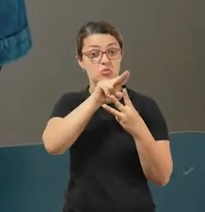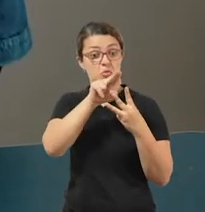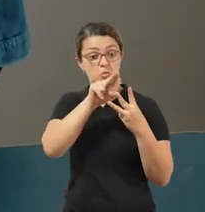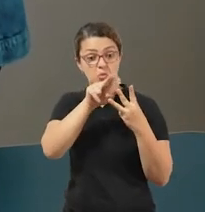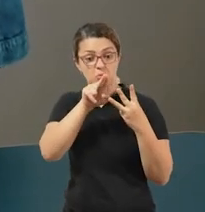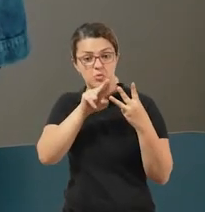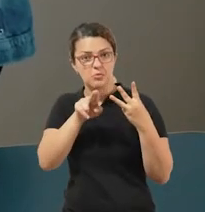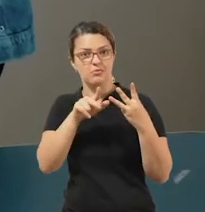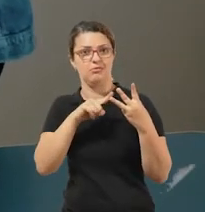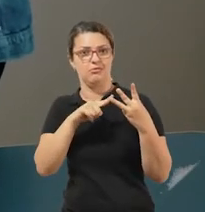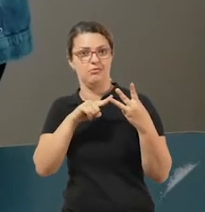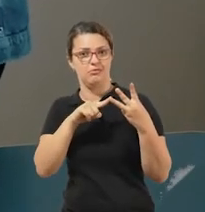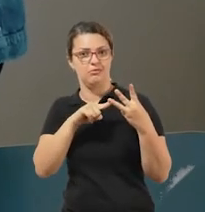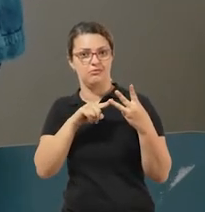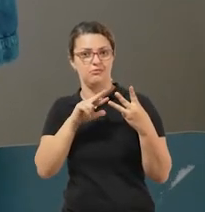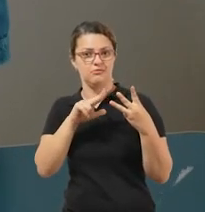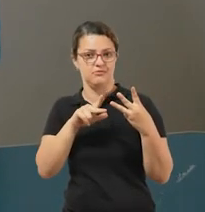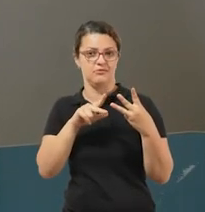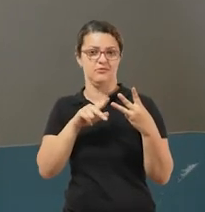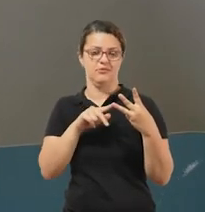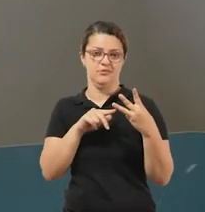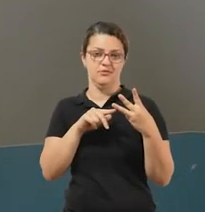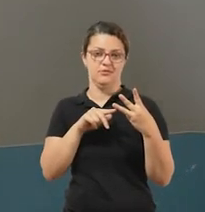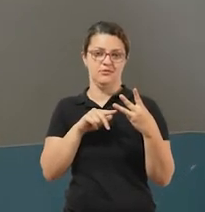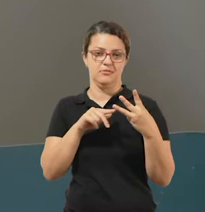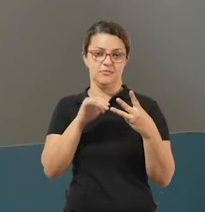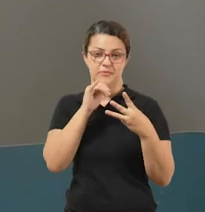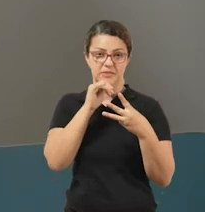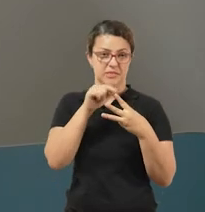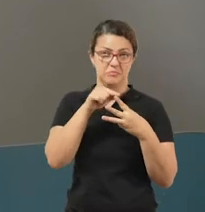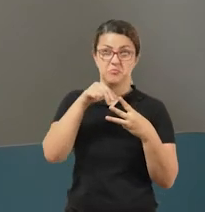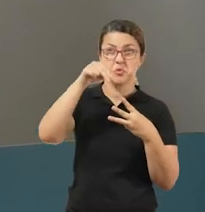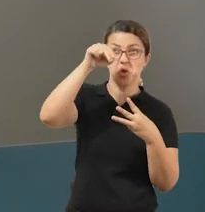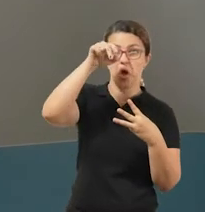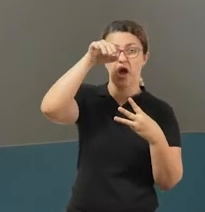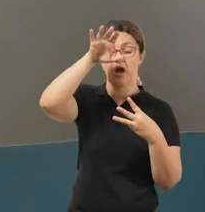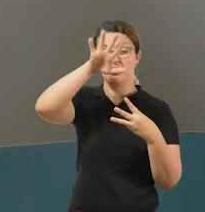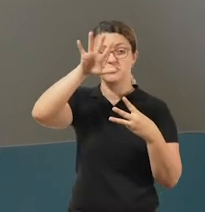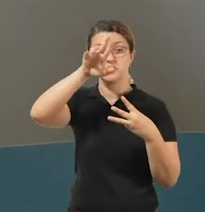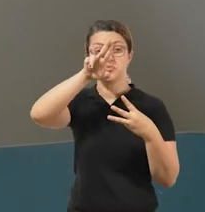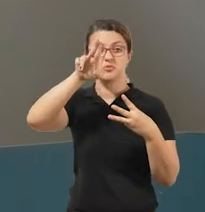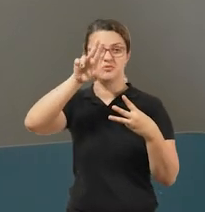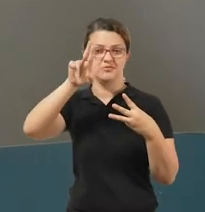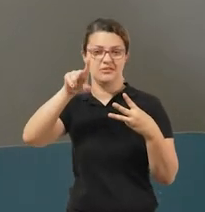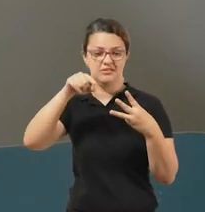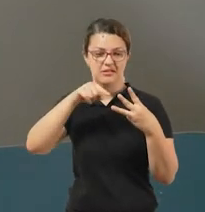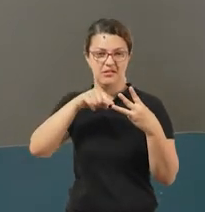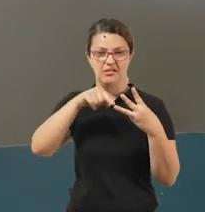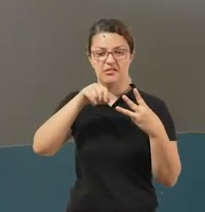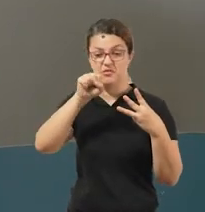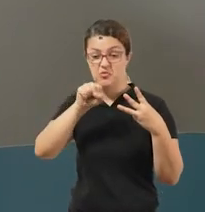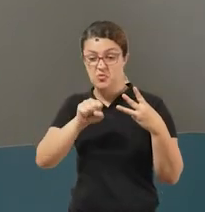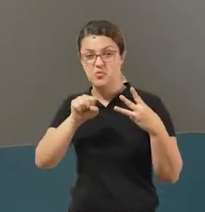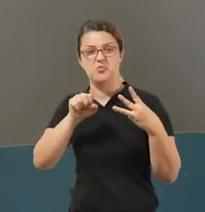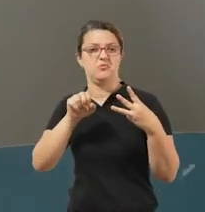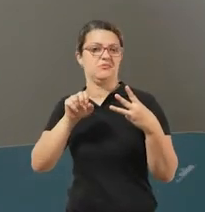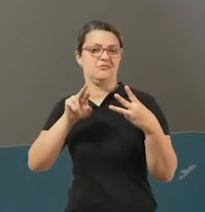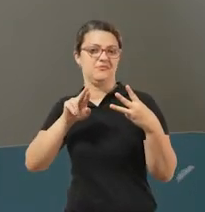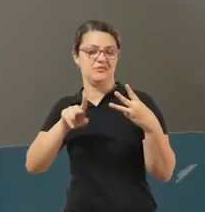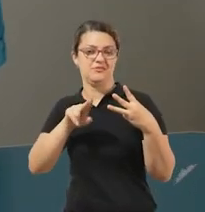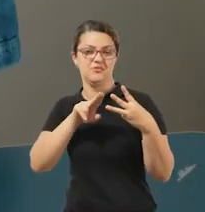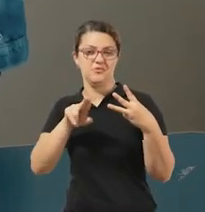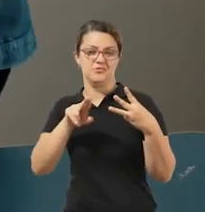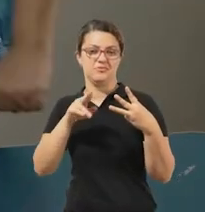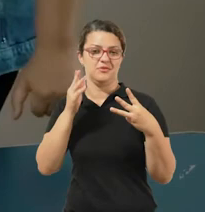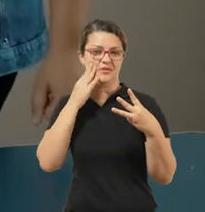aipim ou mandioca, aqui em São Paulo. Ou se você for para o Nordeste, quando alguém falar macaxeira para